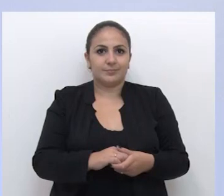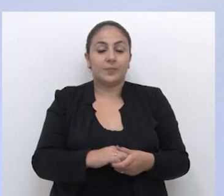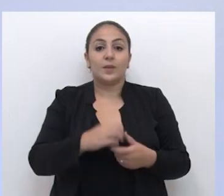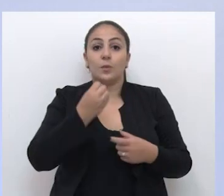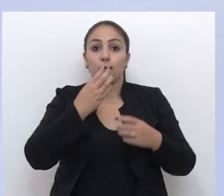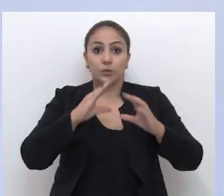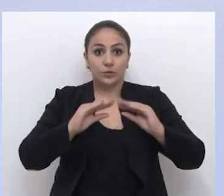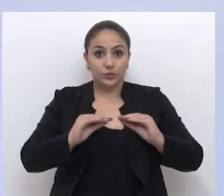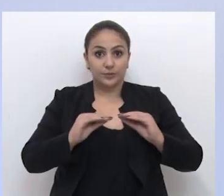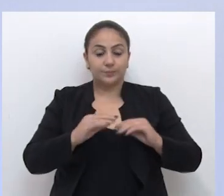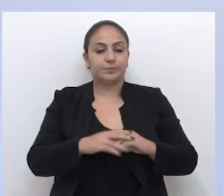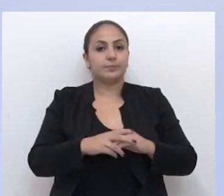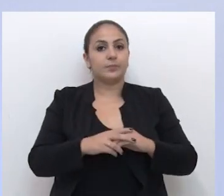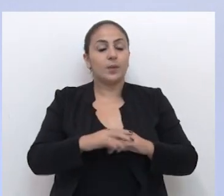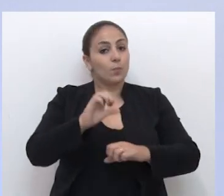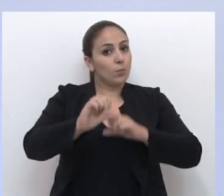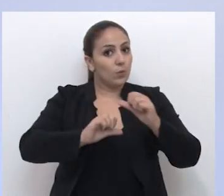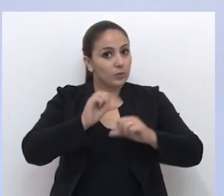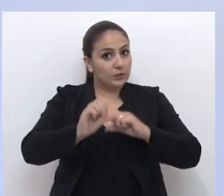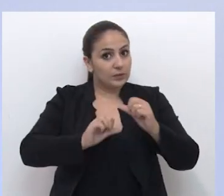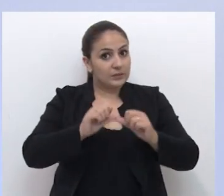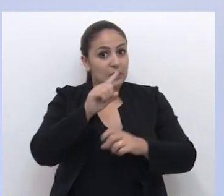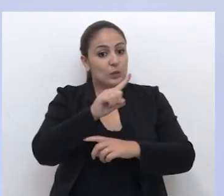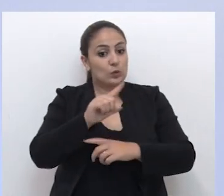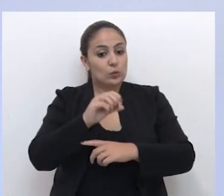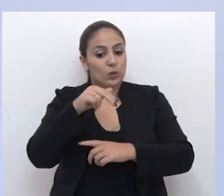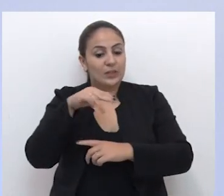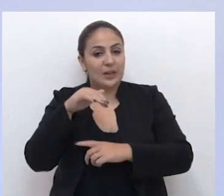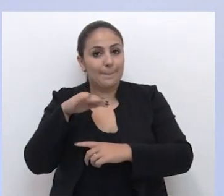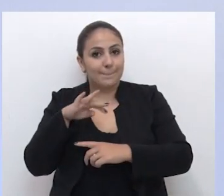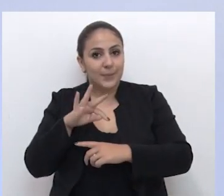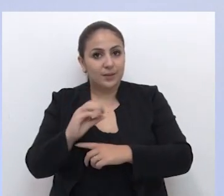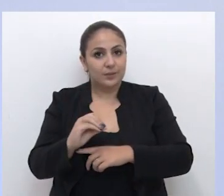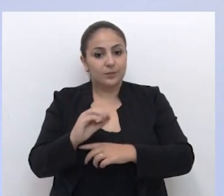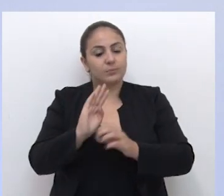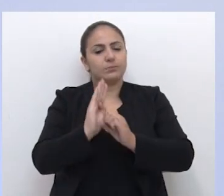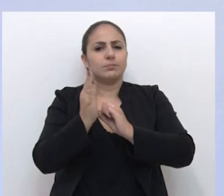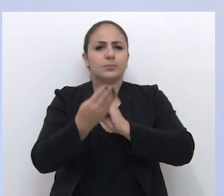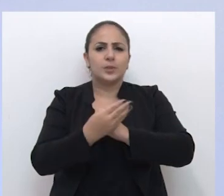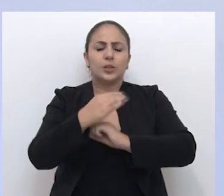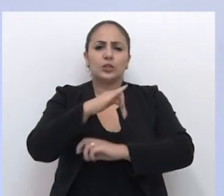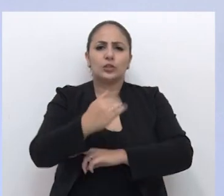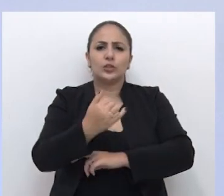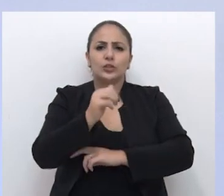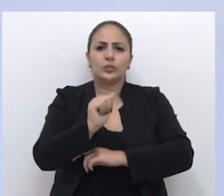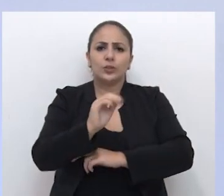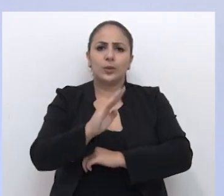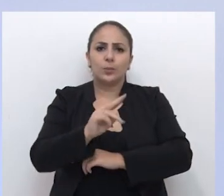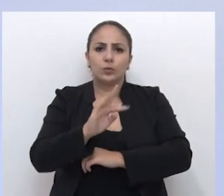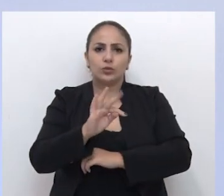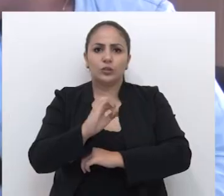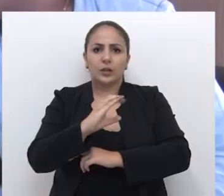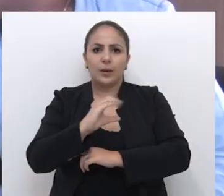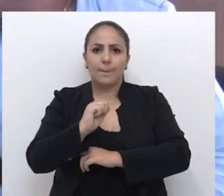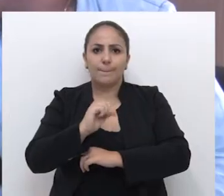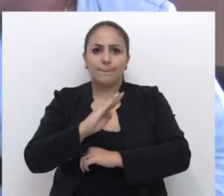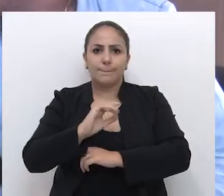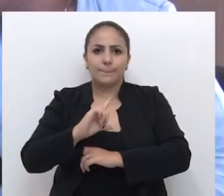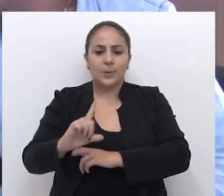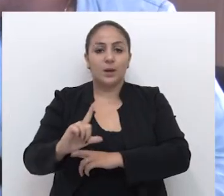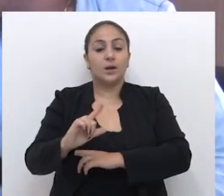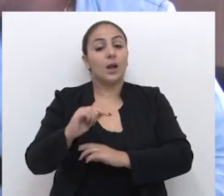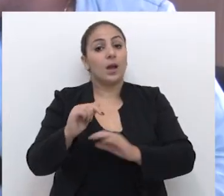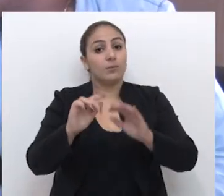Boa noite. Mudança de zoneamento no bairro Jaboticabau é tema de audiência pública. Onde